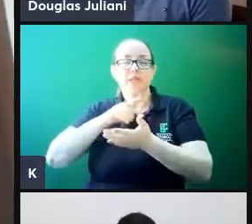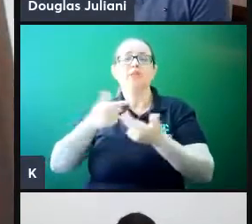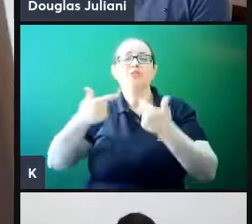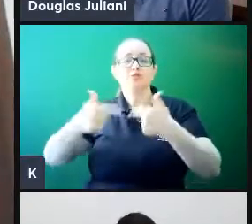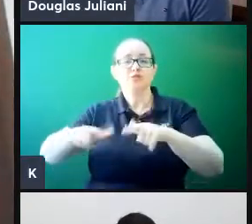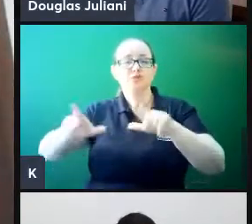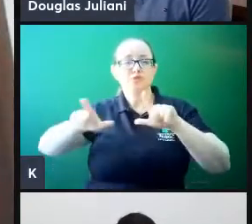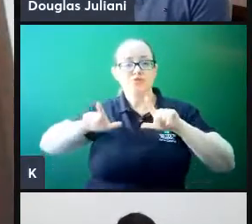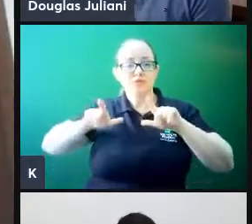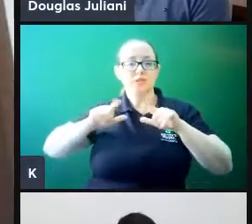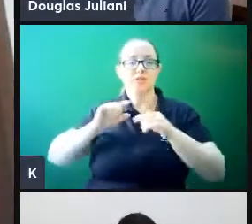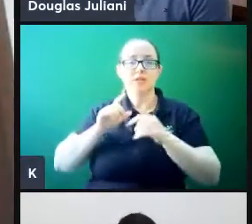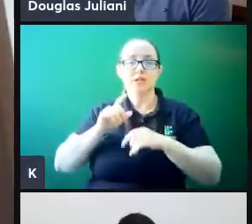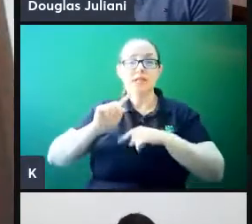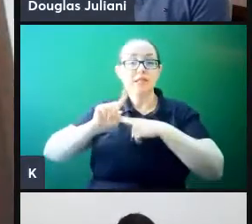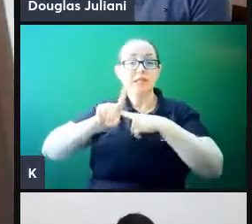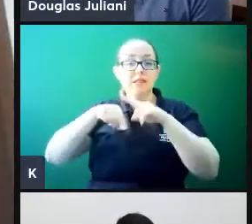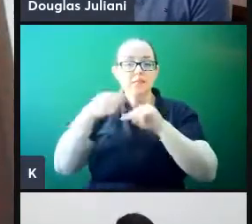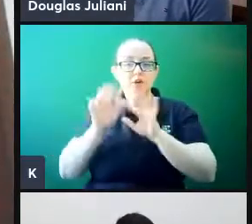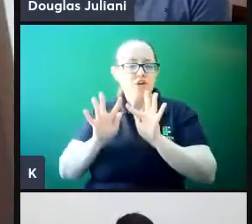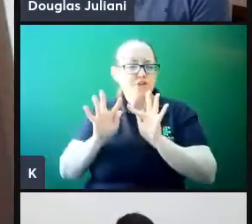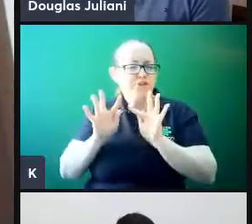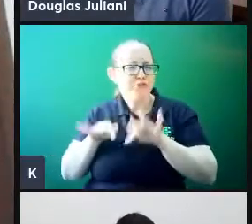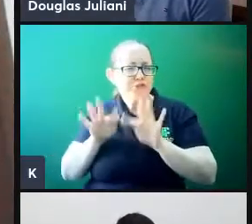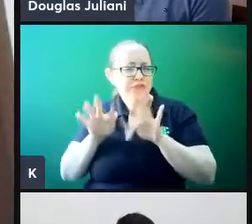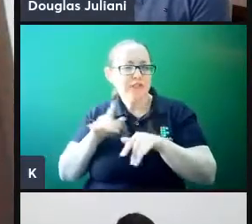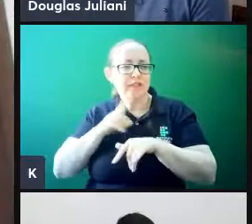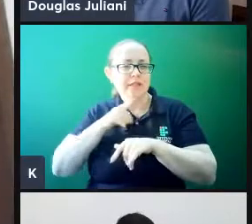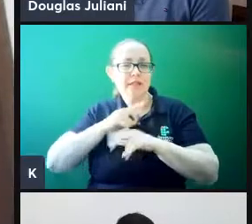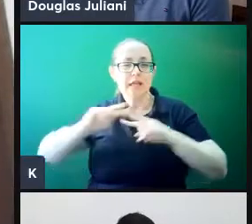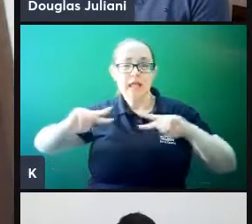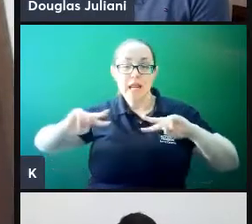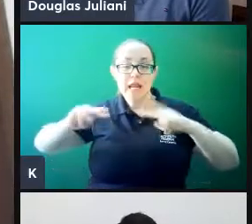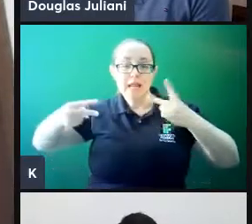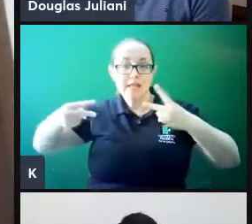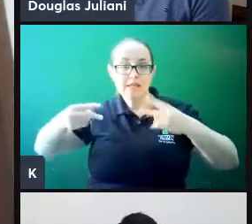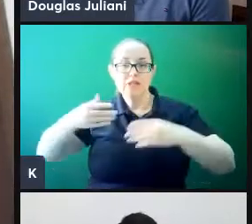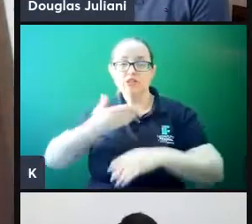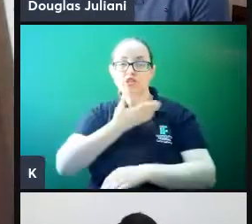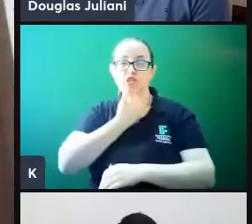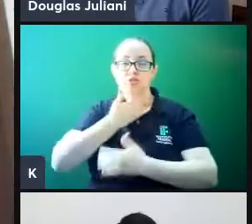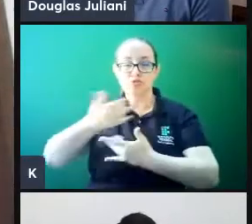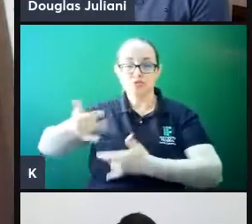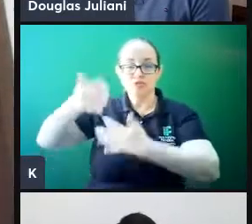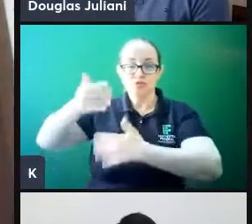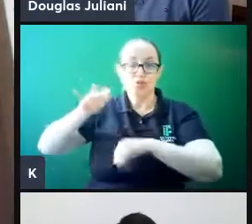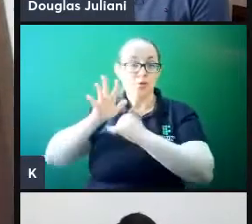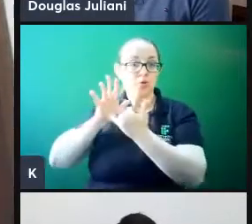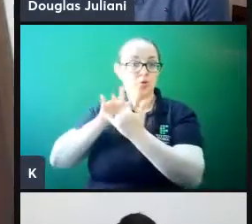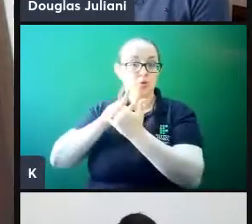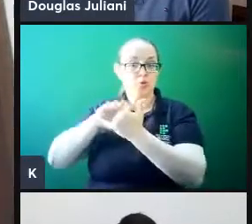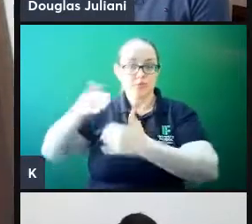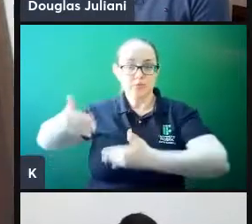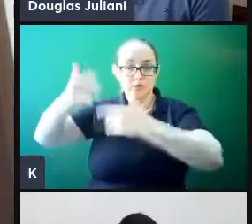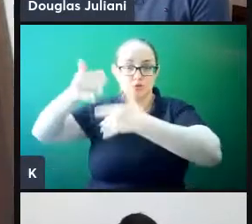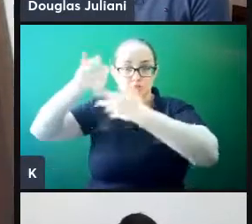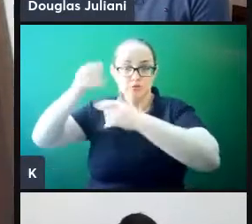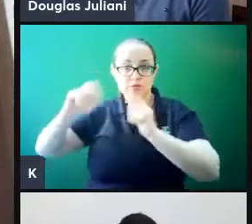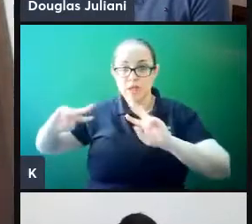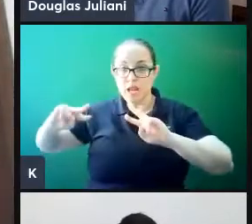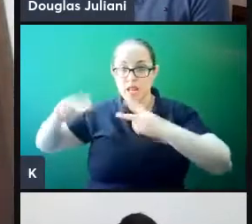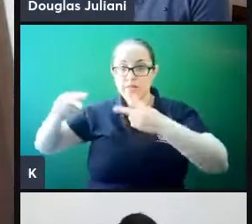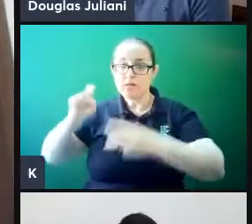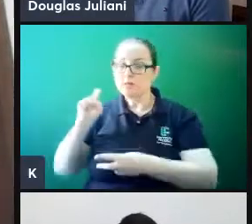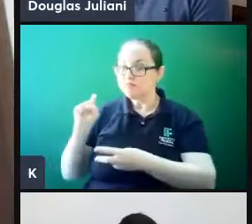Se colocado, mais tarde, um link ali no chat do YouTube, lembro vocês, todos que estão assistindo, para confirmar a